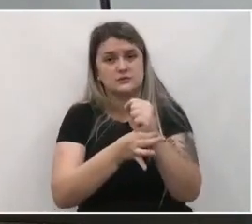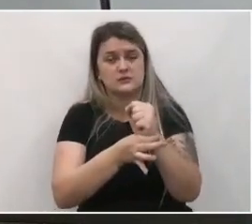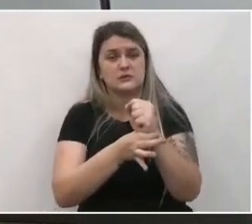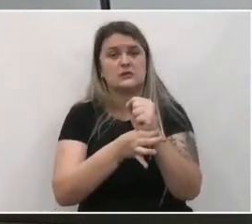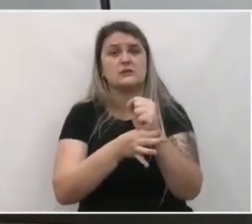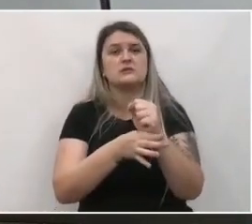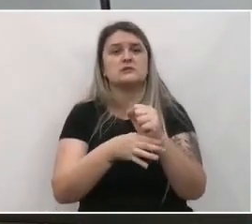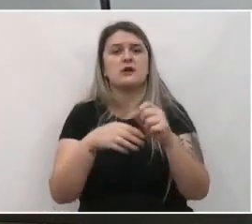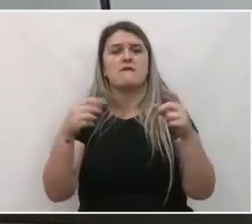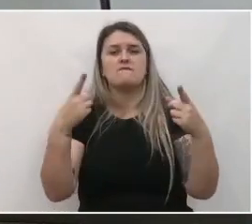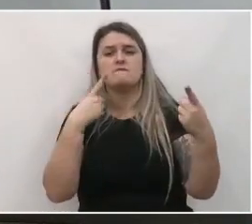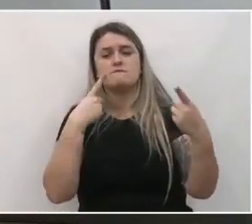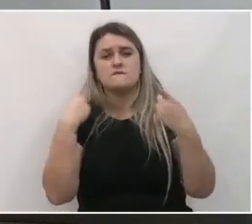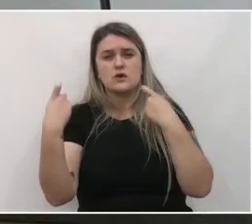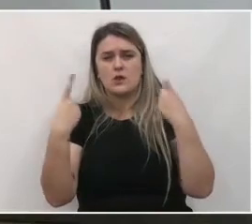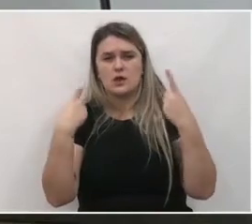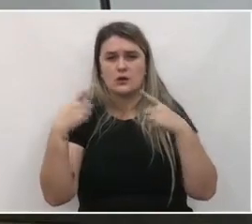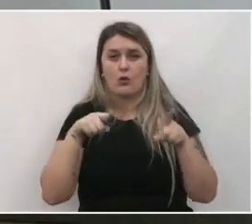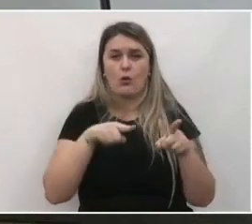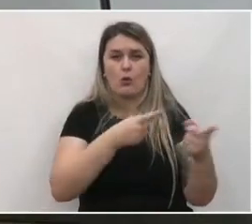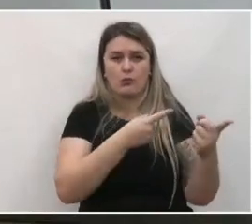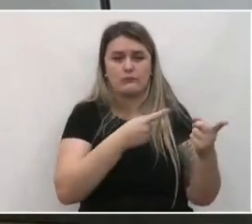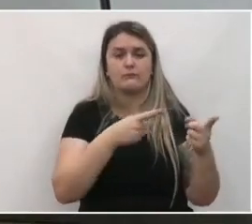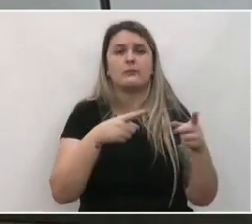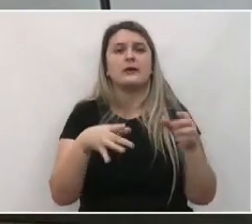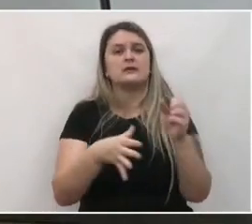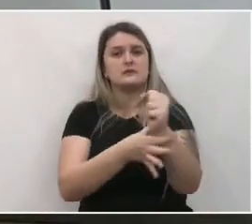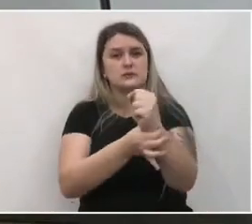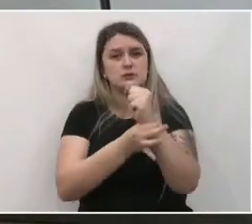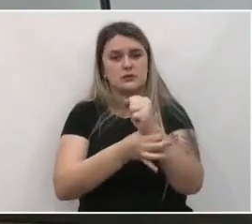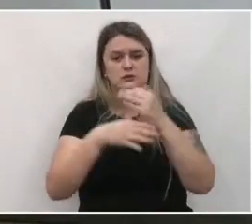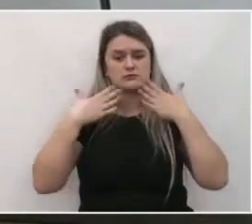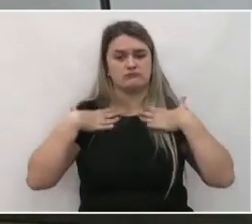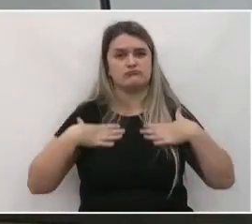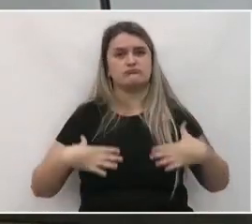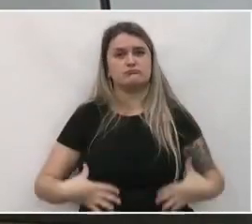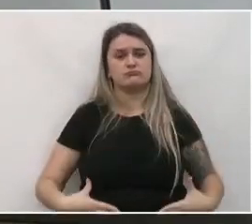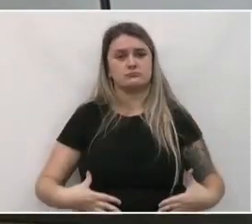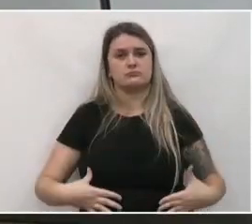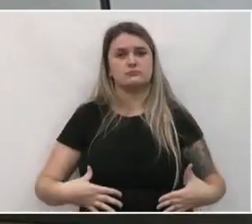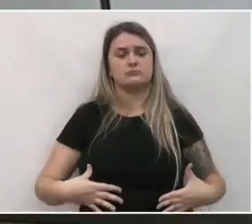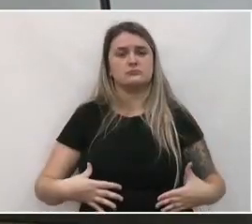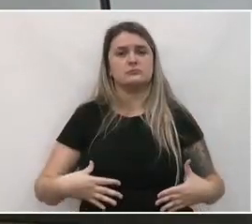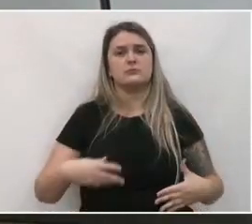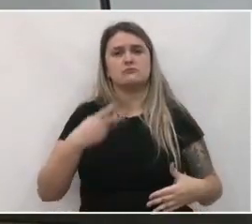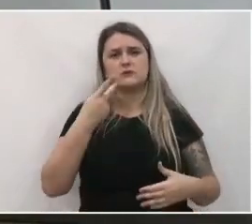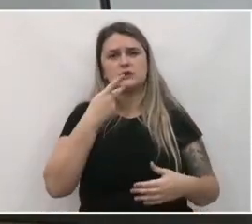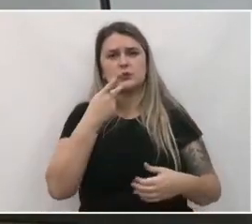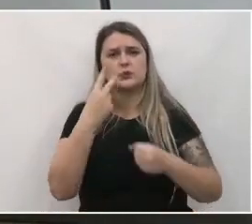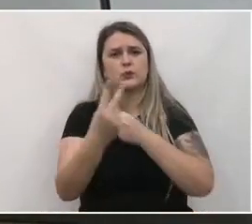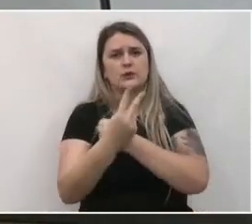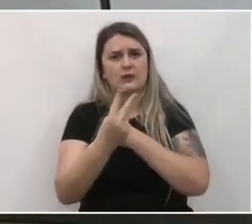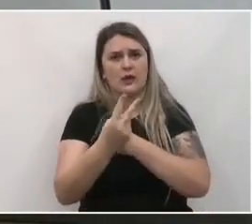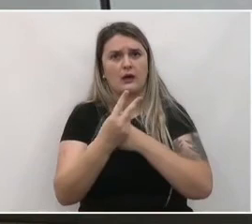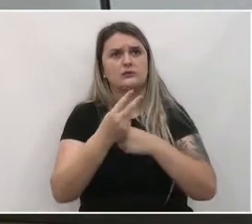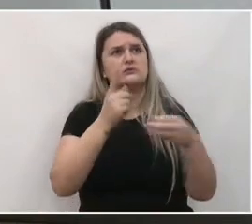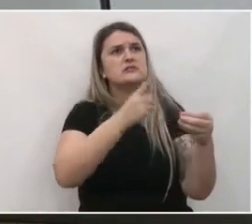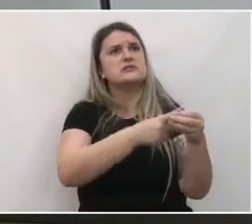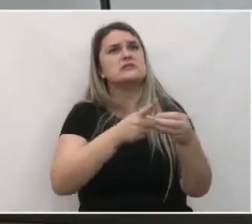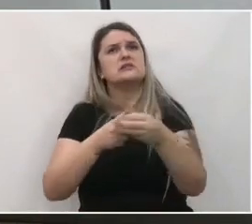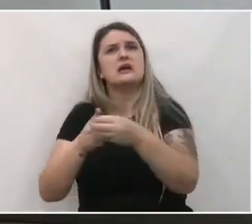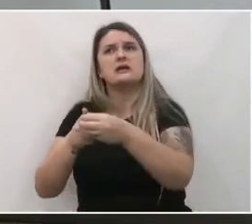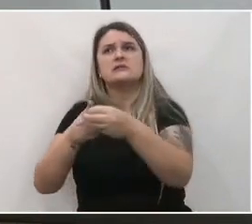na questão da violência, no sentido da segurança física, na questão de que a cidade seja um